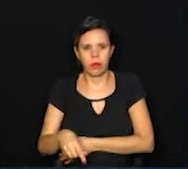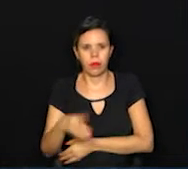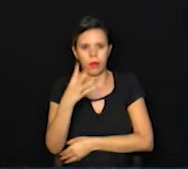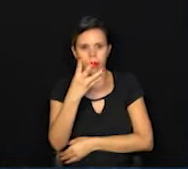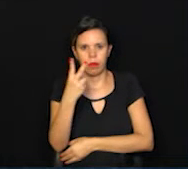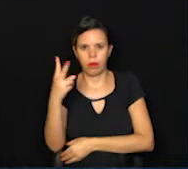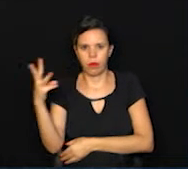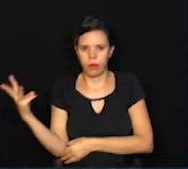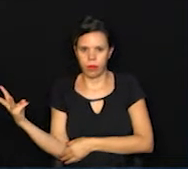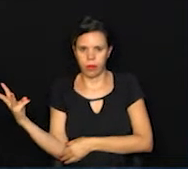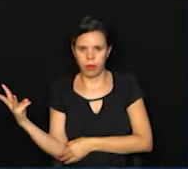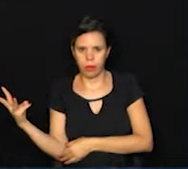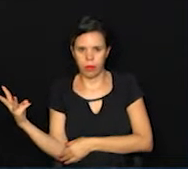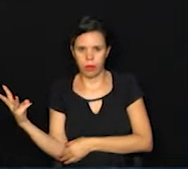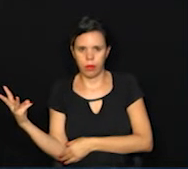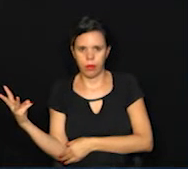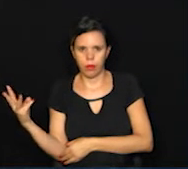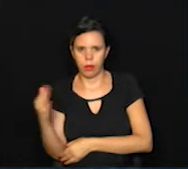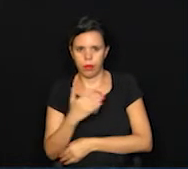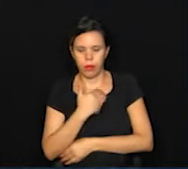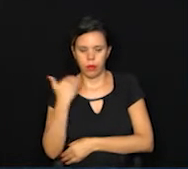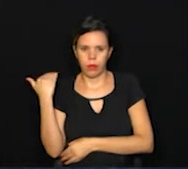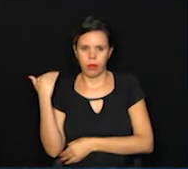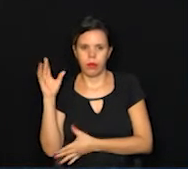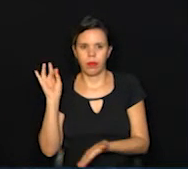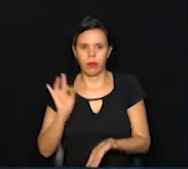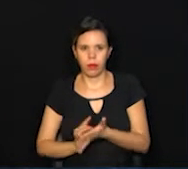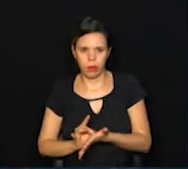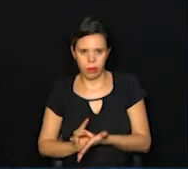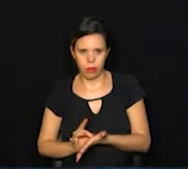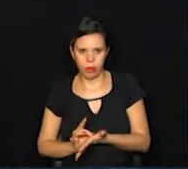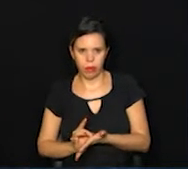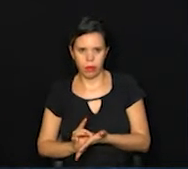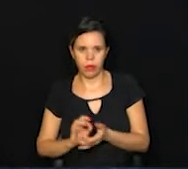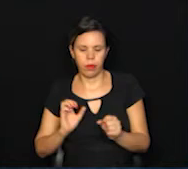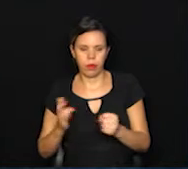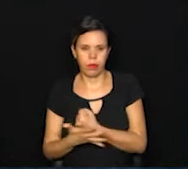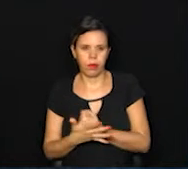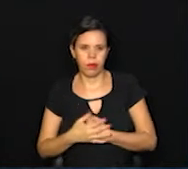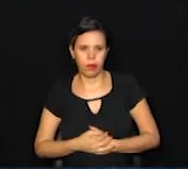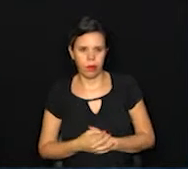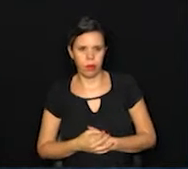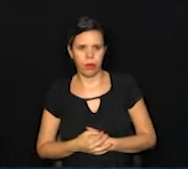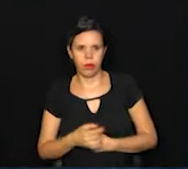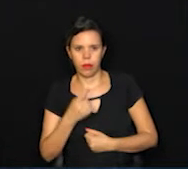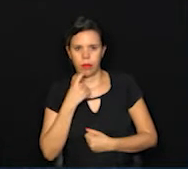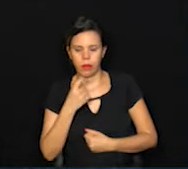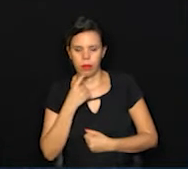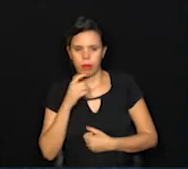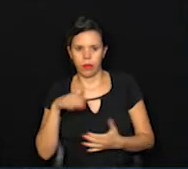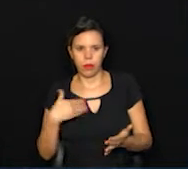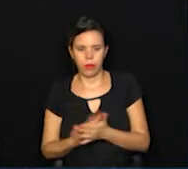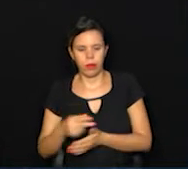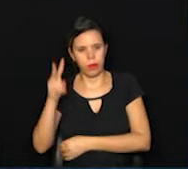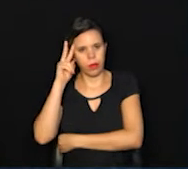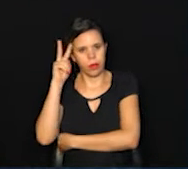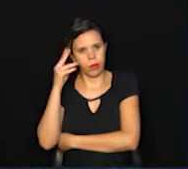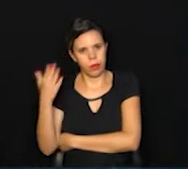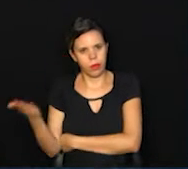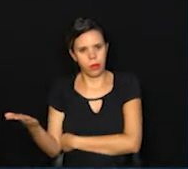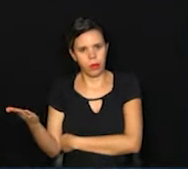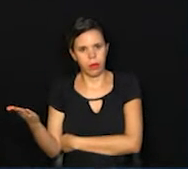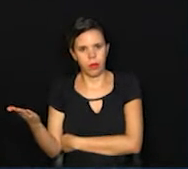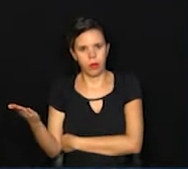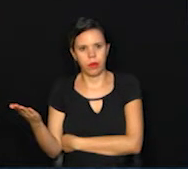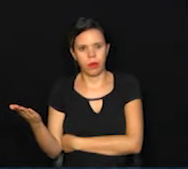.423 mortes confirmadas pela Covid-19. E Campinas, até essa segunda-feira, somava